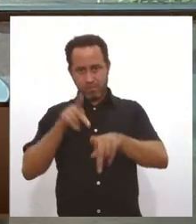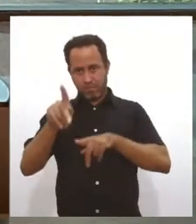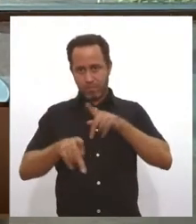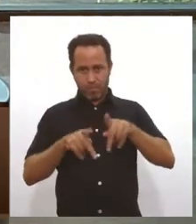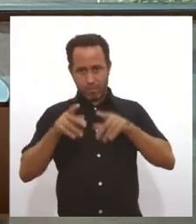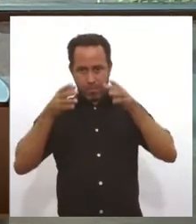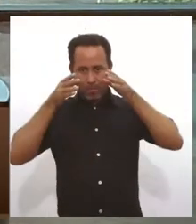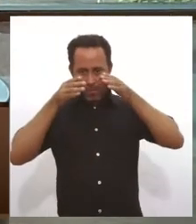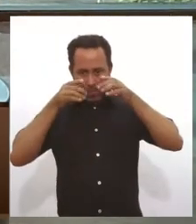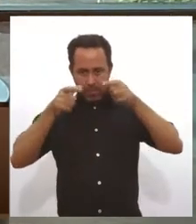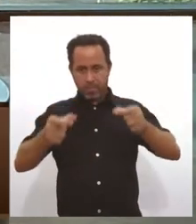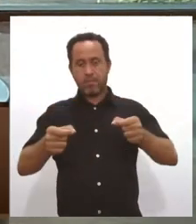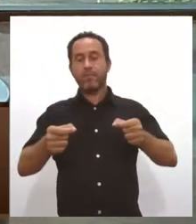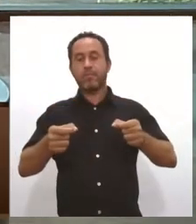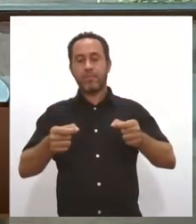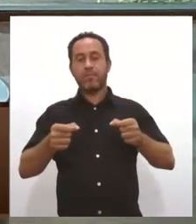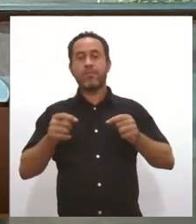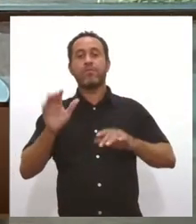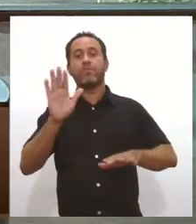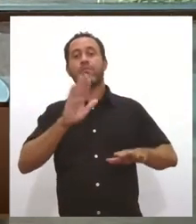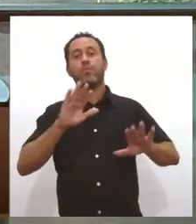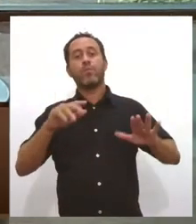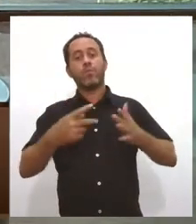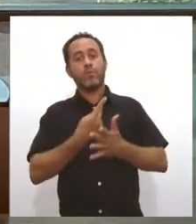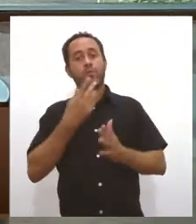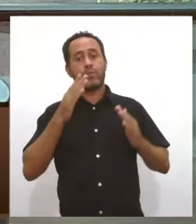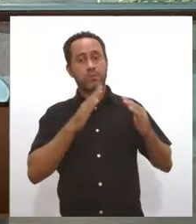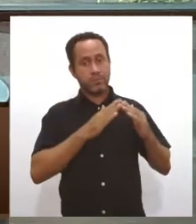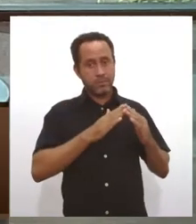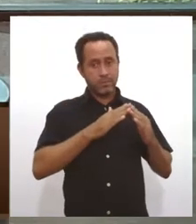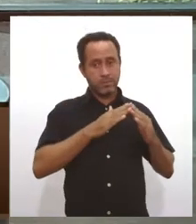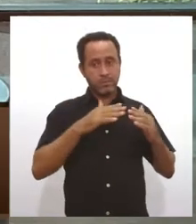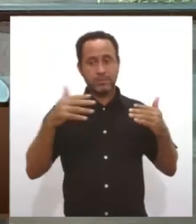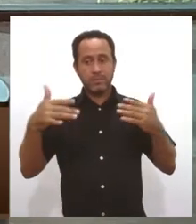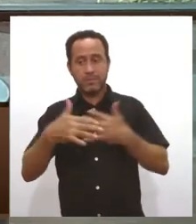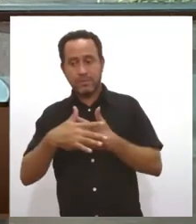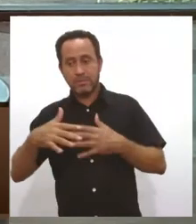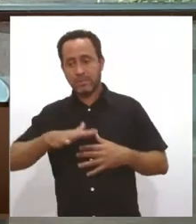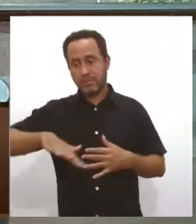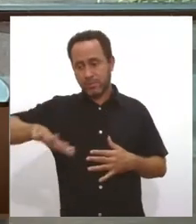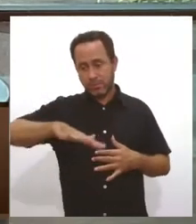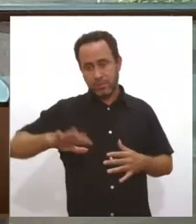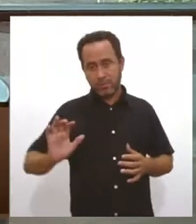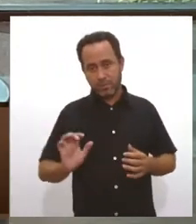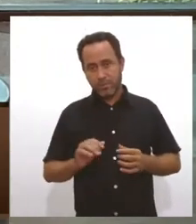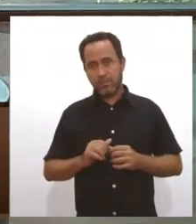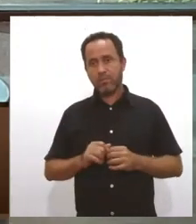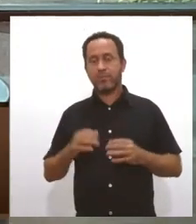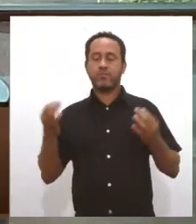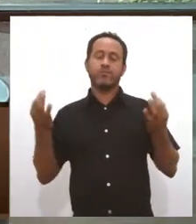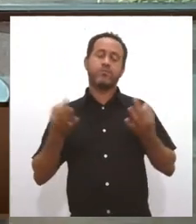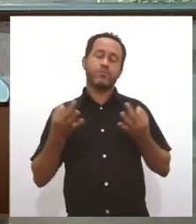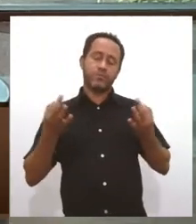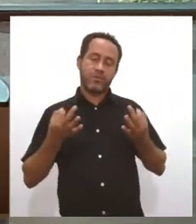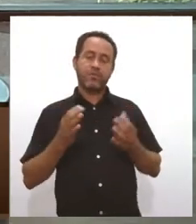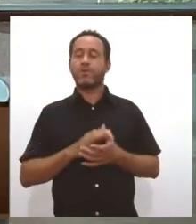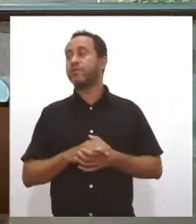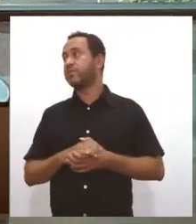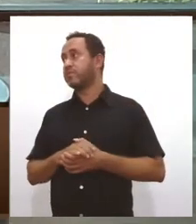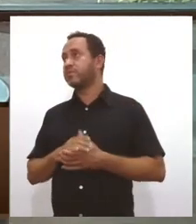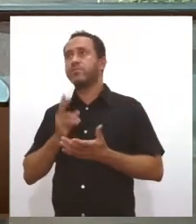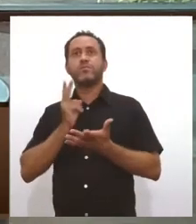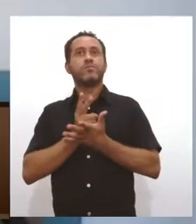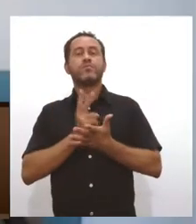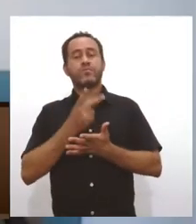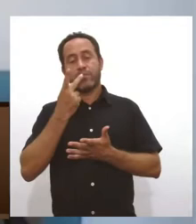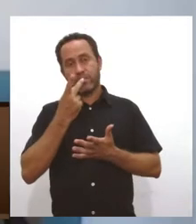não só ao que acontece em sua casa, mas ao que acontece ao seu redor. Perfeito, né? Eu sempre digo assim, se